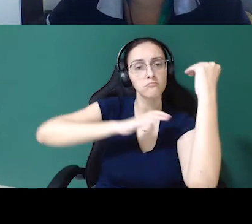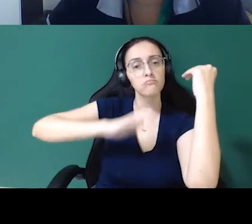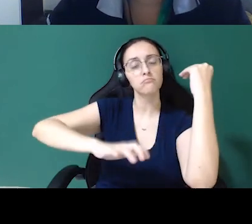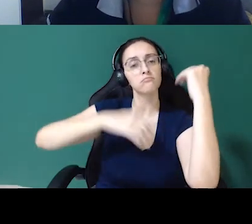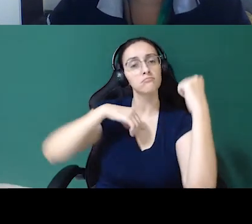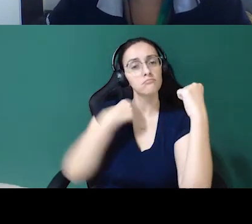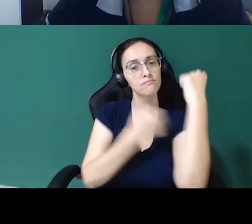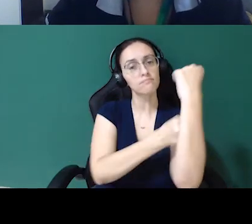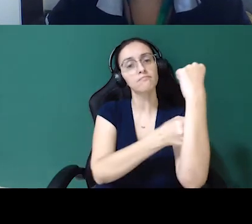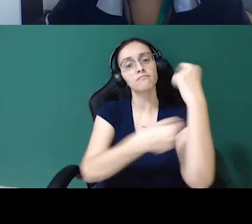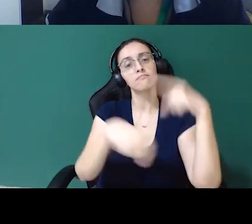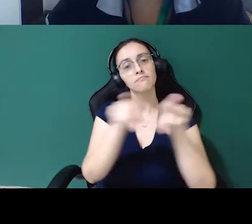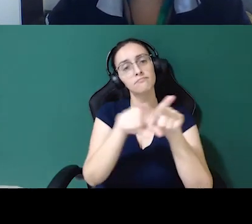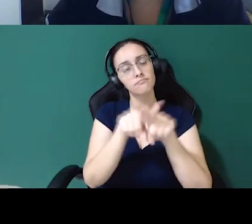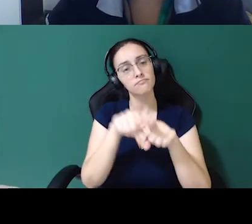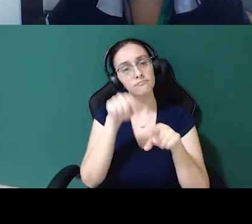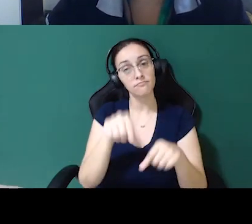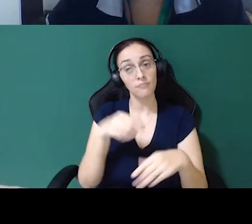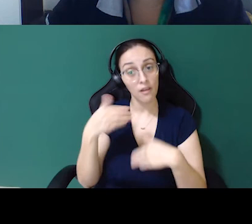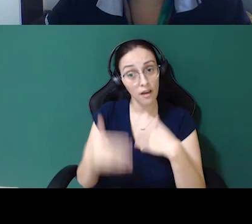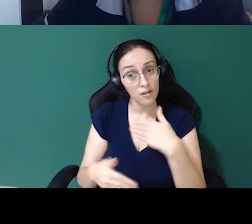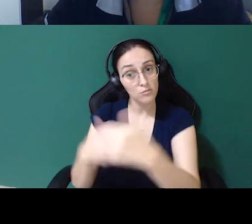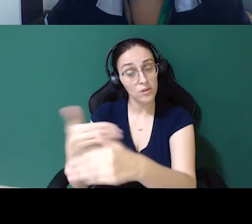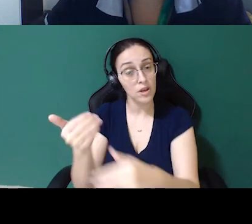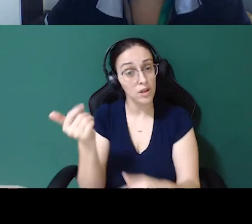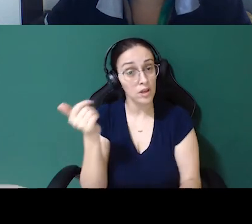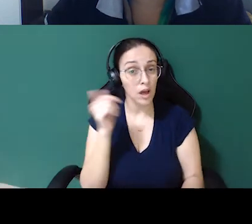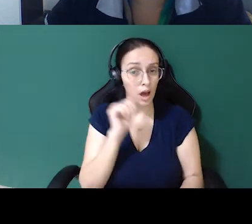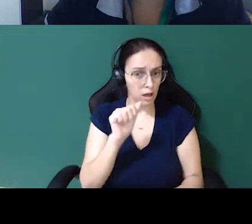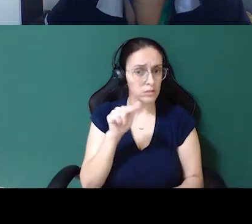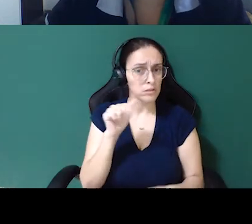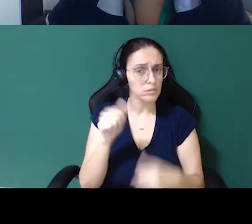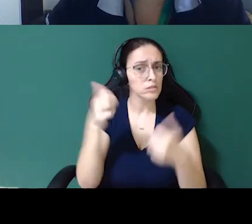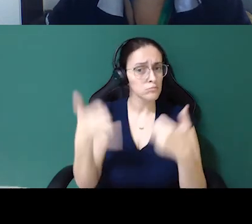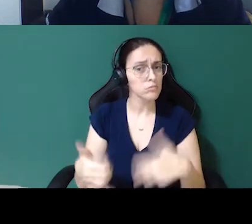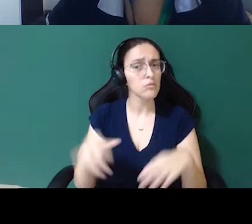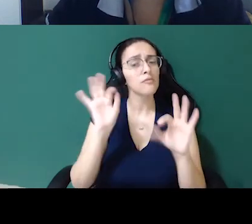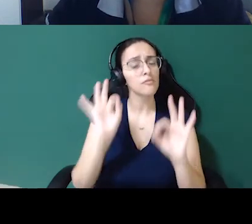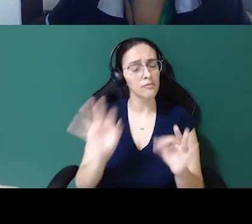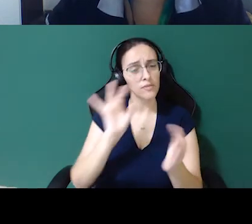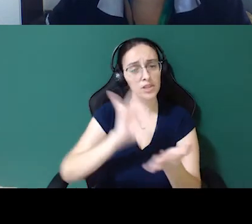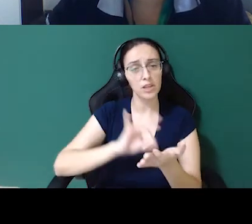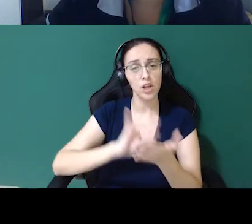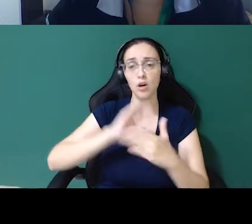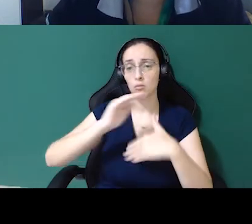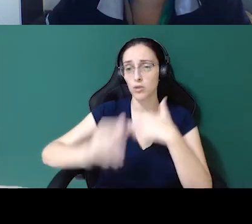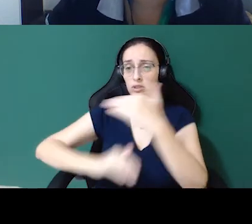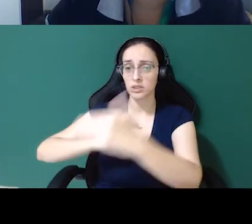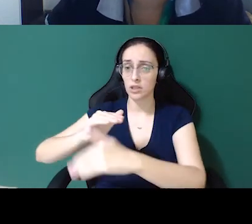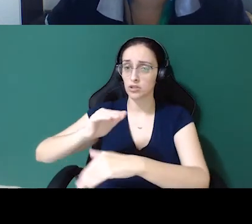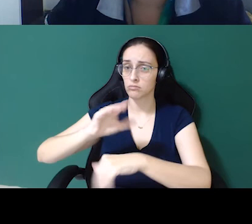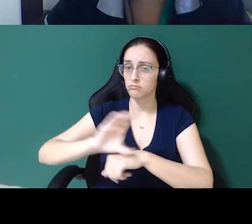caminhar. Então, isso que a Ana trouxe aqui é uma realidade, o próprio processo de formação que eu